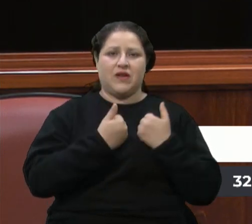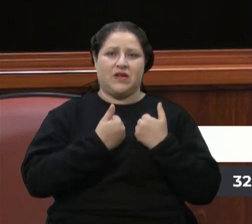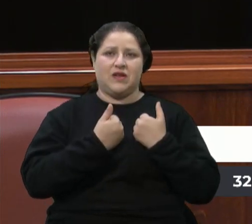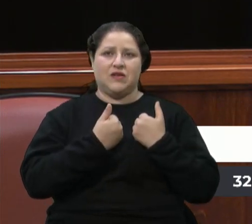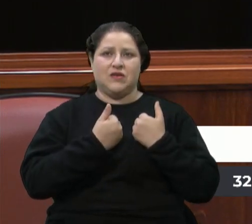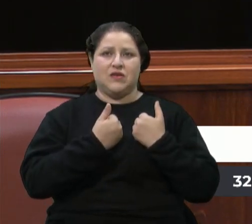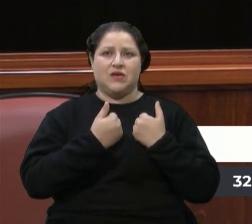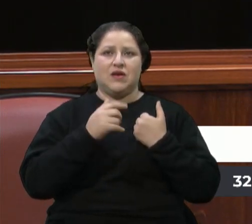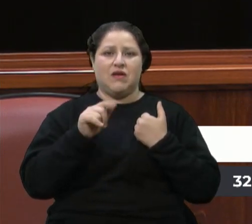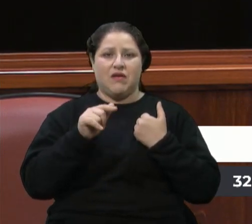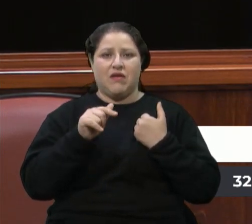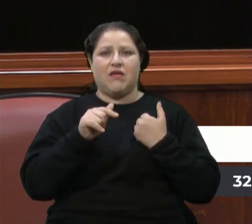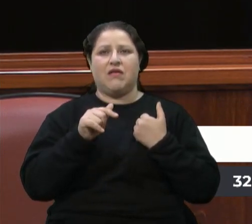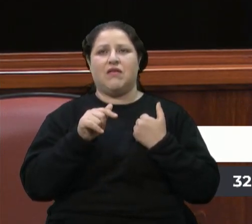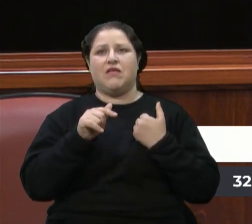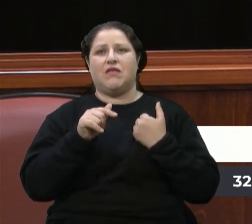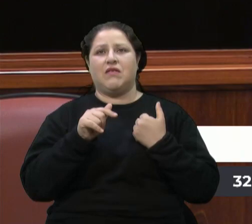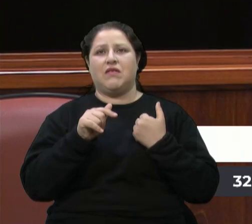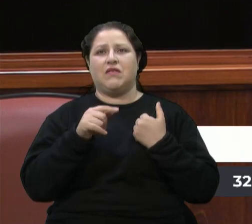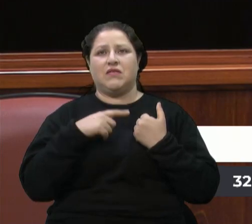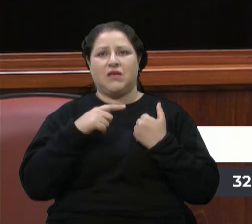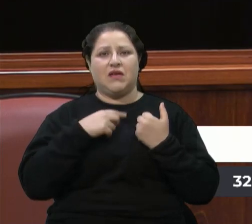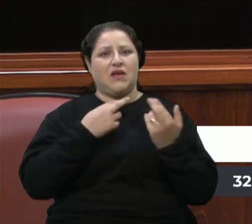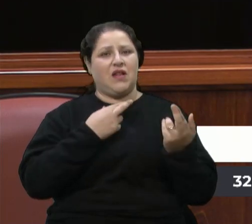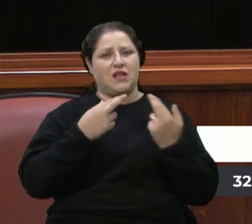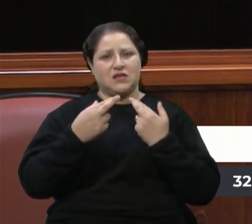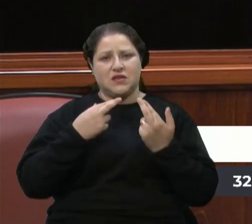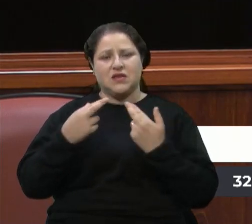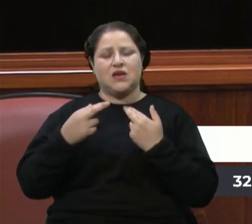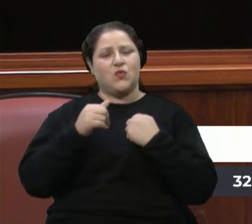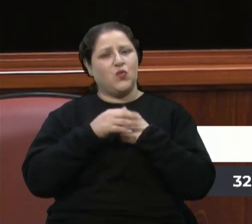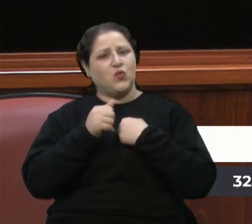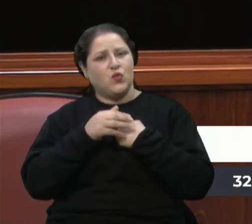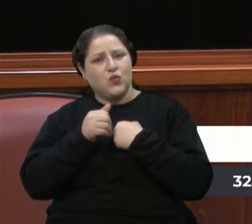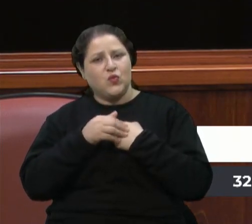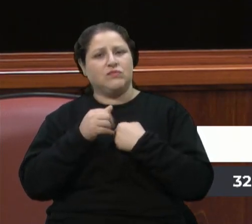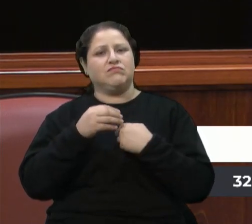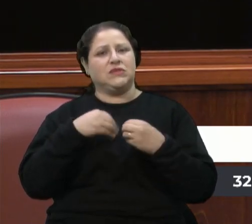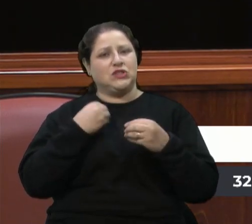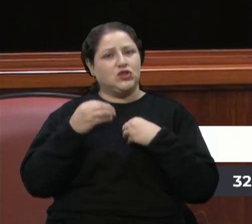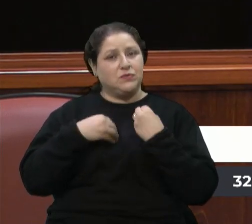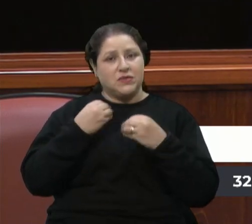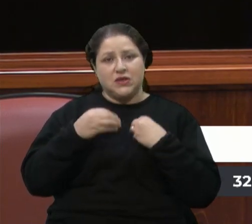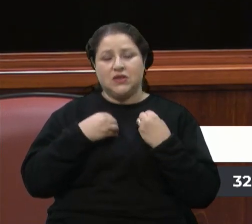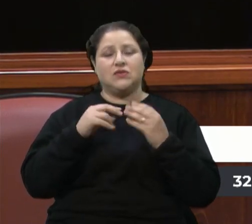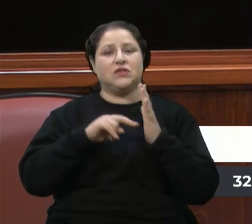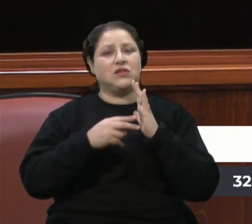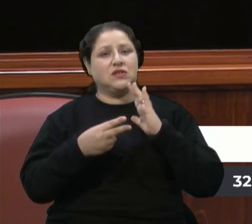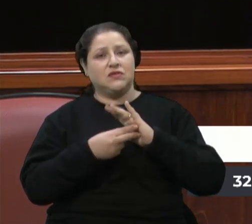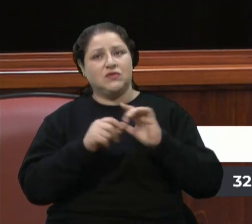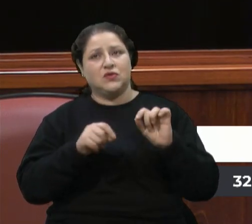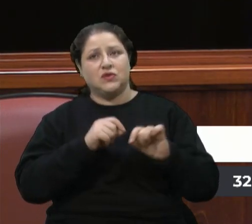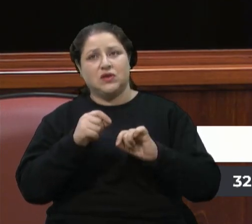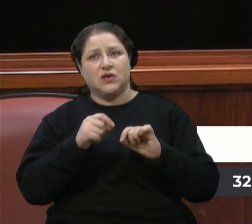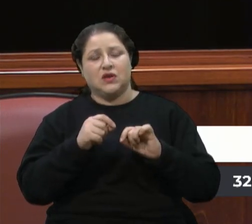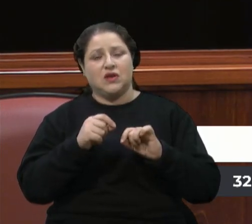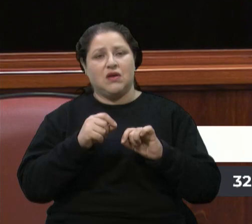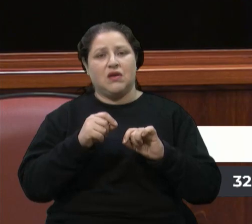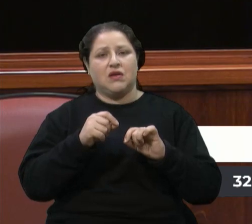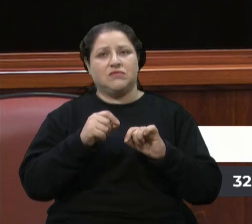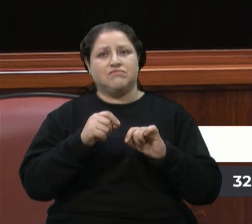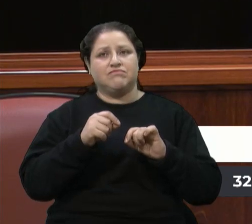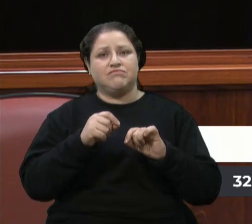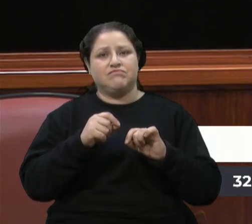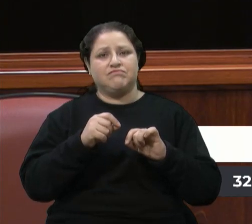que essa relação, esse afeto, esse sentimento, faz com que não tenha essa